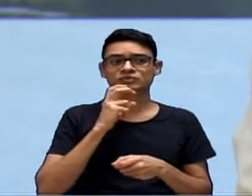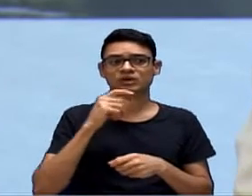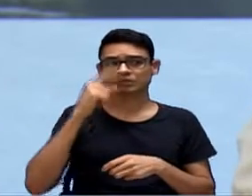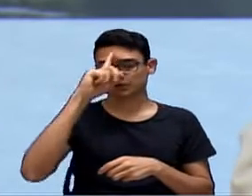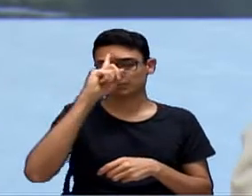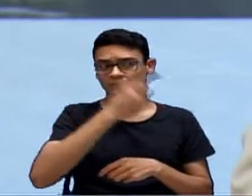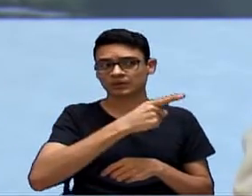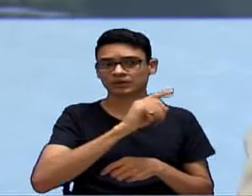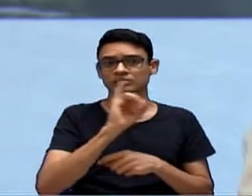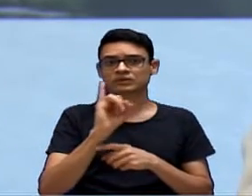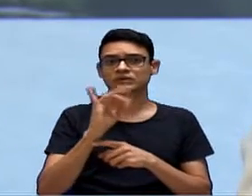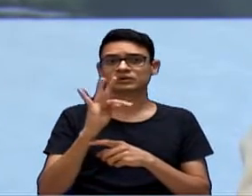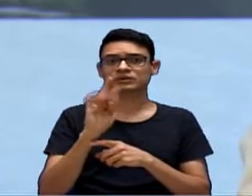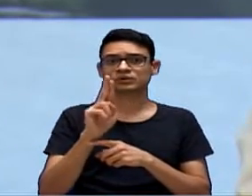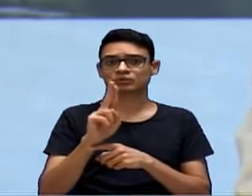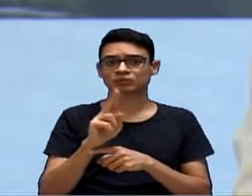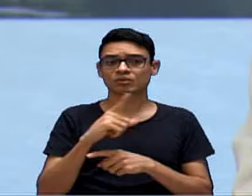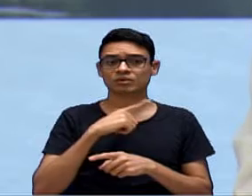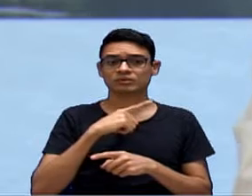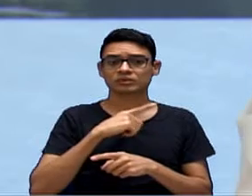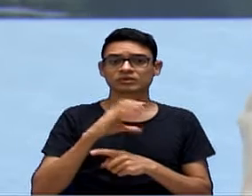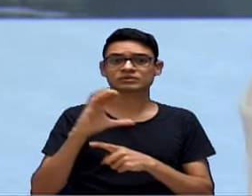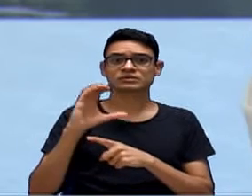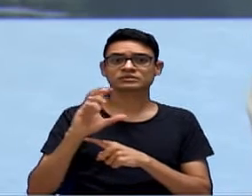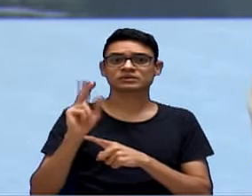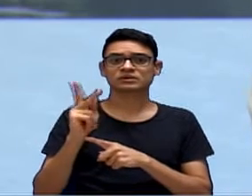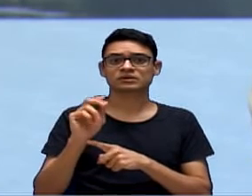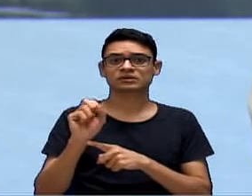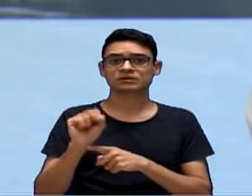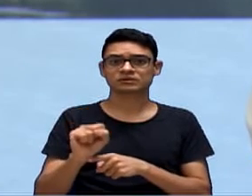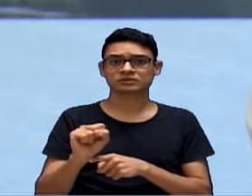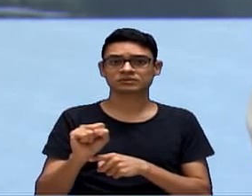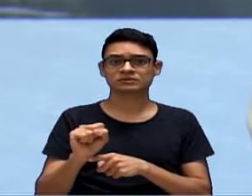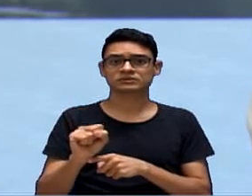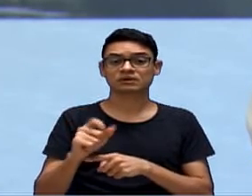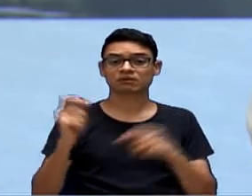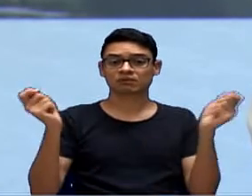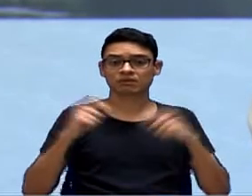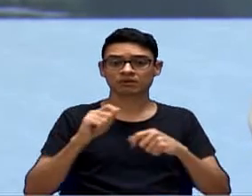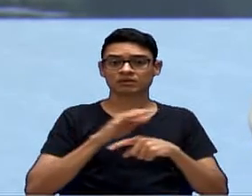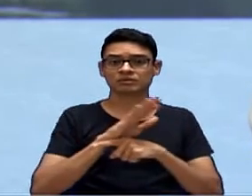quando a gente tem o CHS que deveria atender a Contento e a Santa Casa.